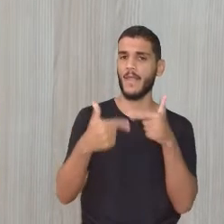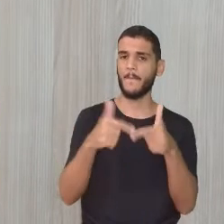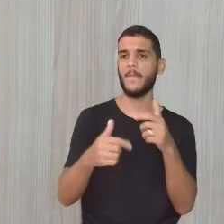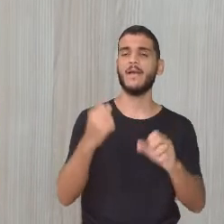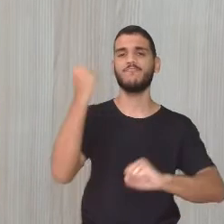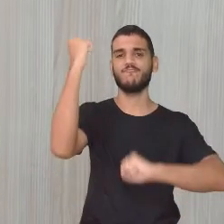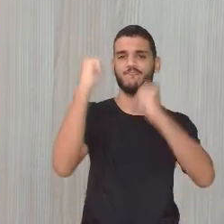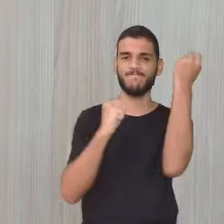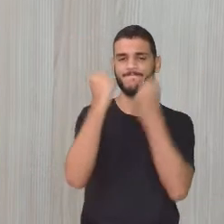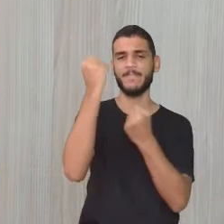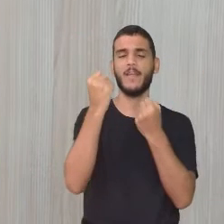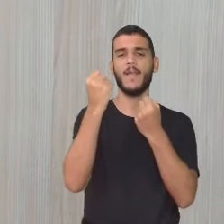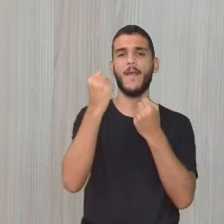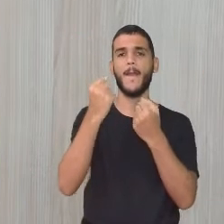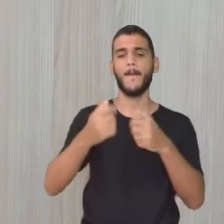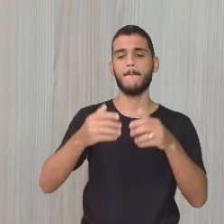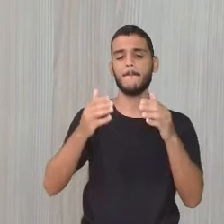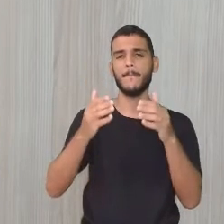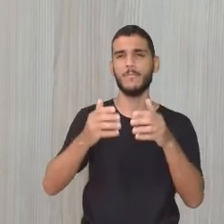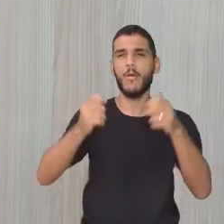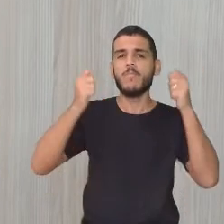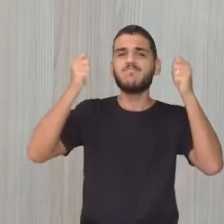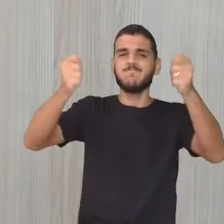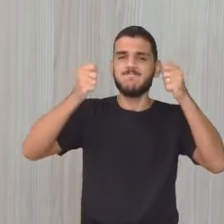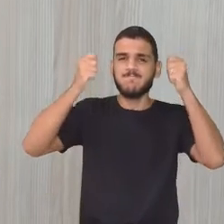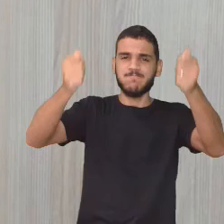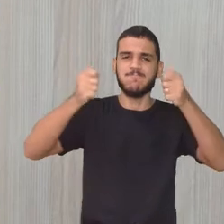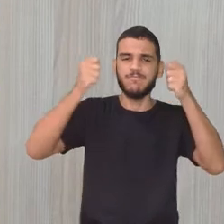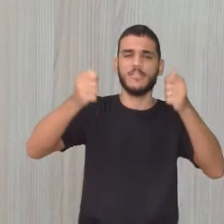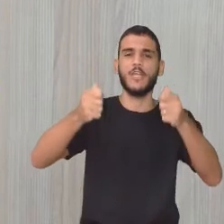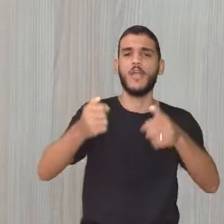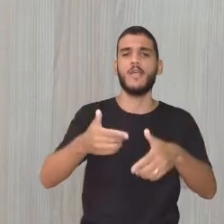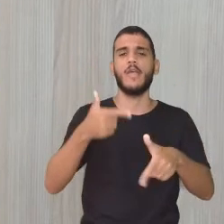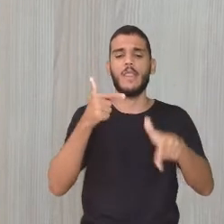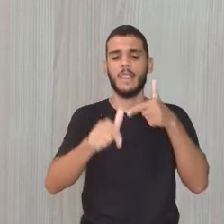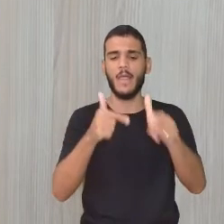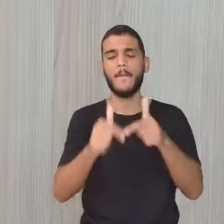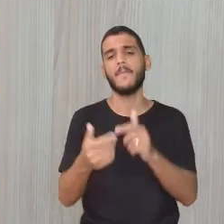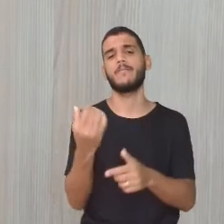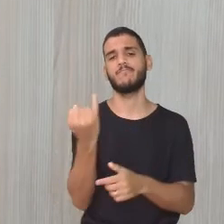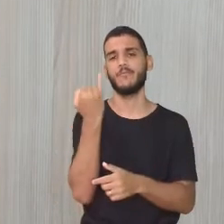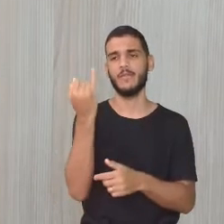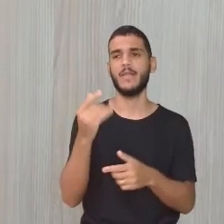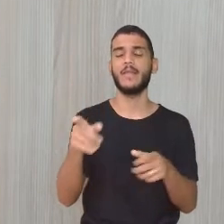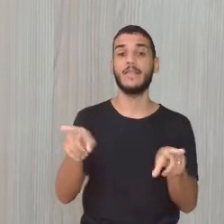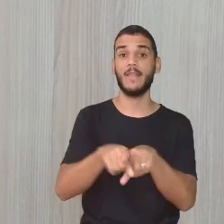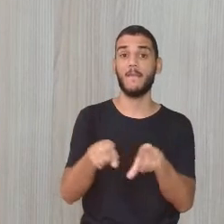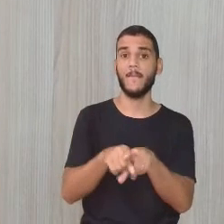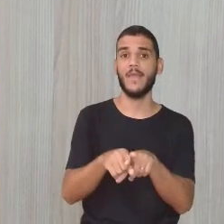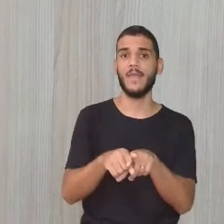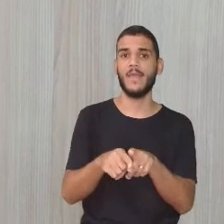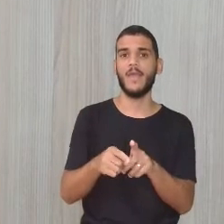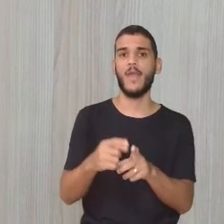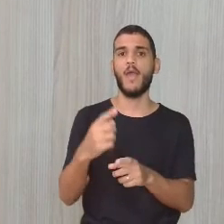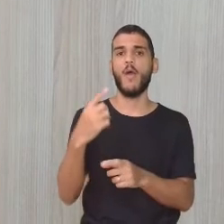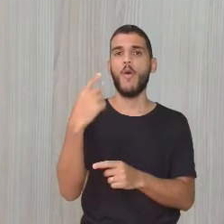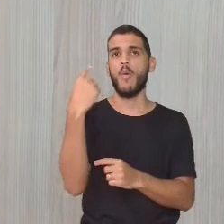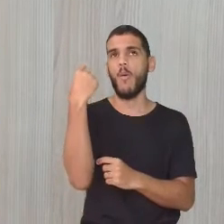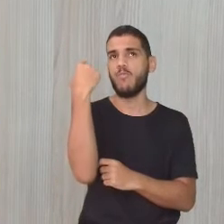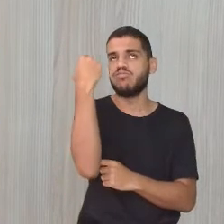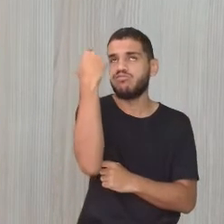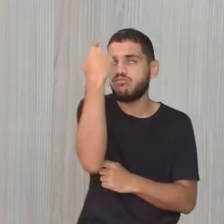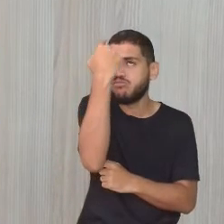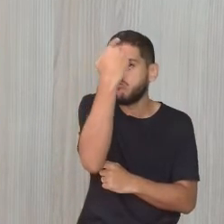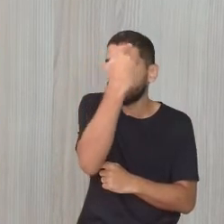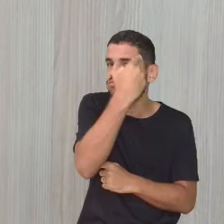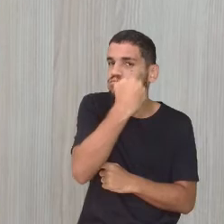lutassem por melhores condições de trabalho, né? Tudo, inclusive, tinham horas exaustivas de trabalho, né?